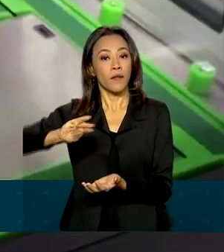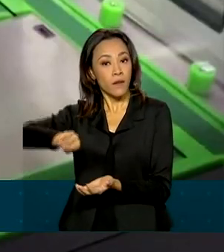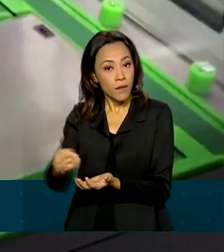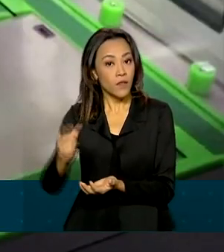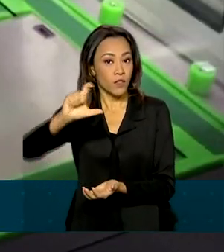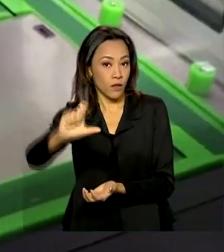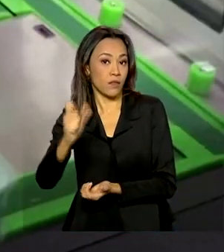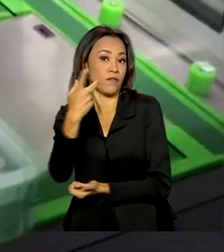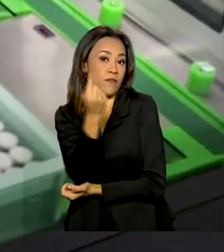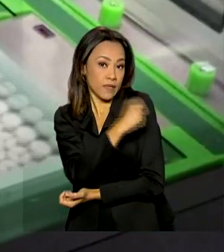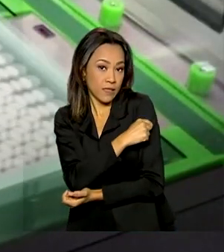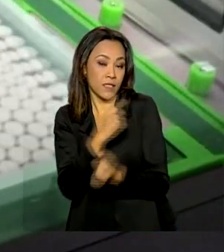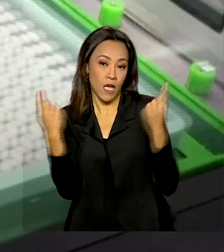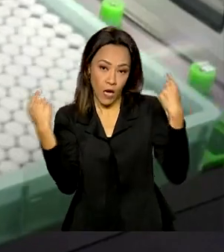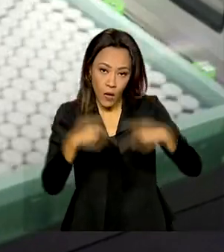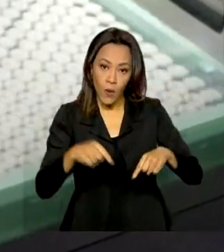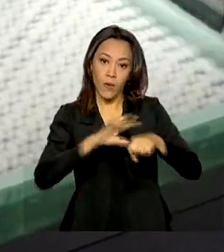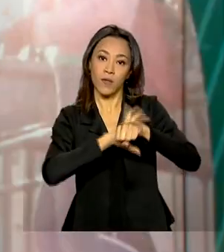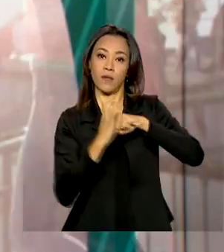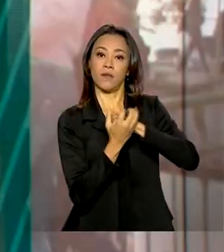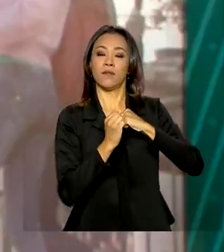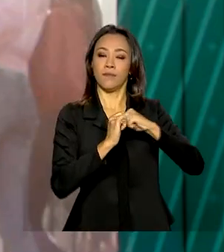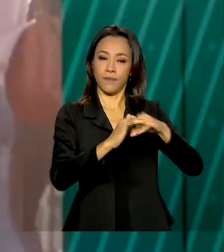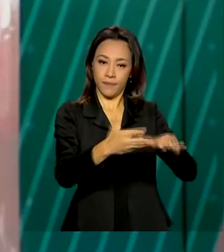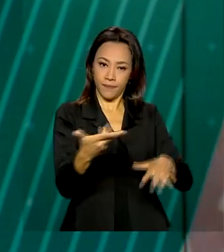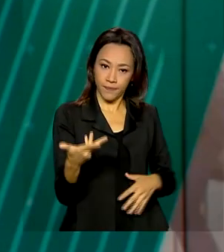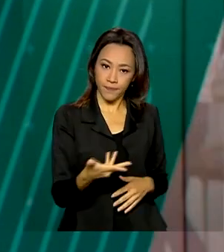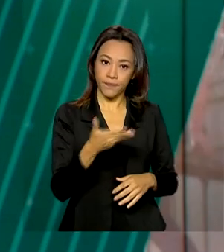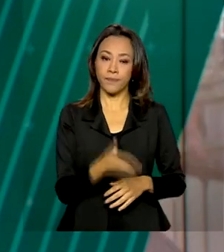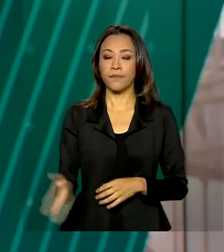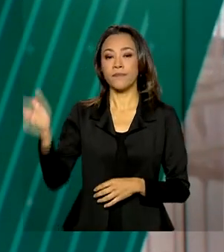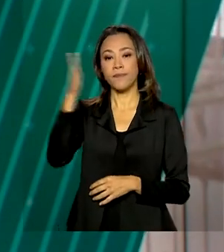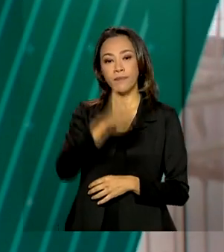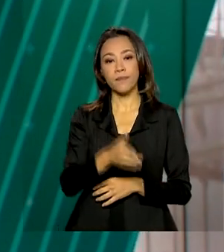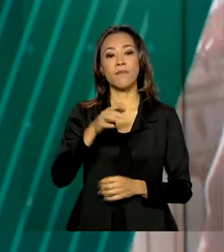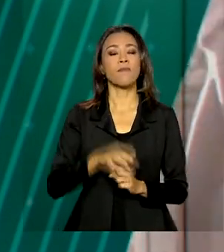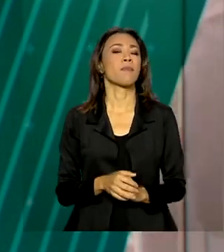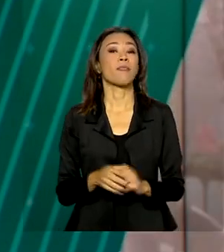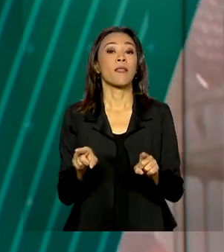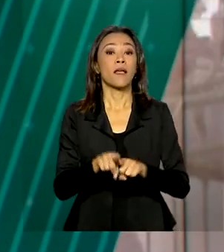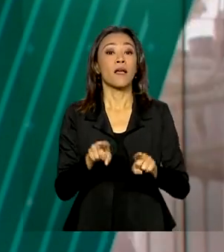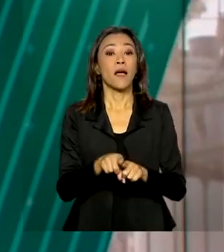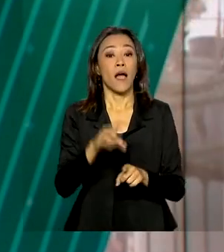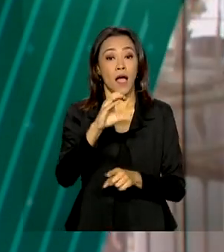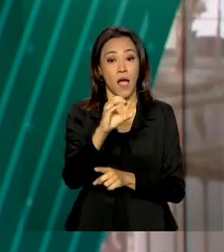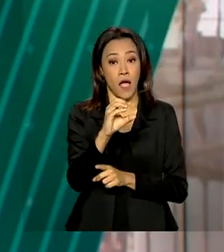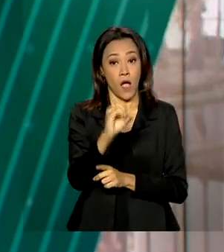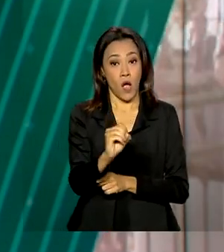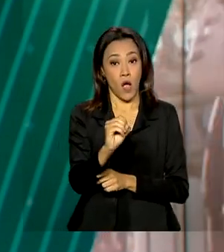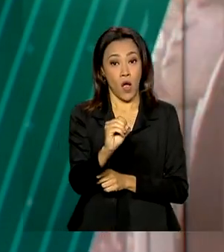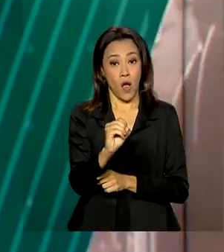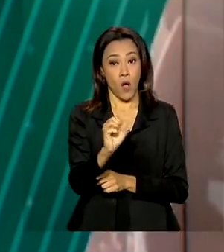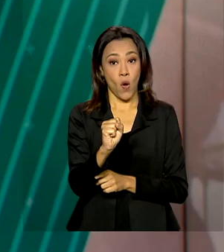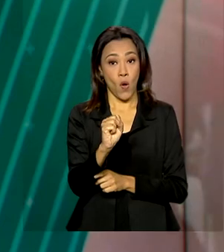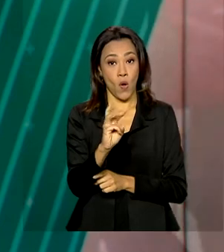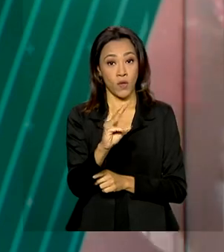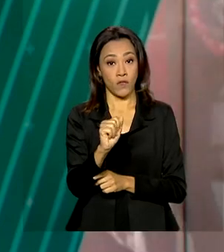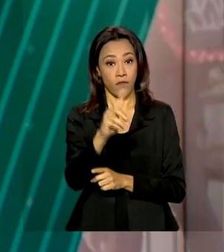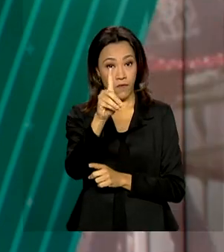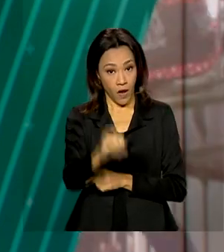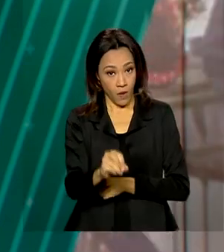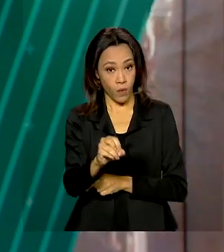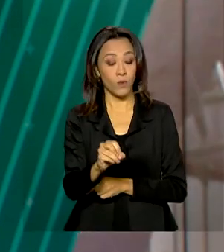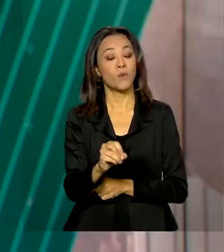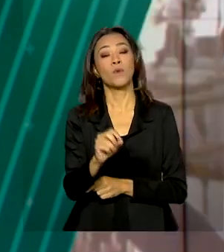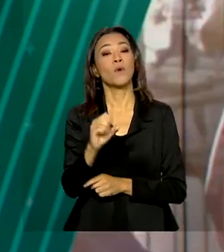vacinas contra a Covid-19. E a Fundação Oswaldo Cruz recebeu nesta quarta-feira dois bancos, um de células